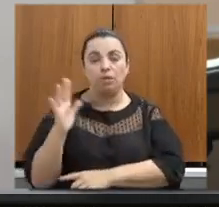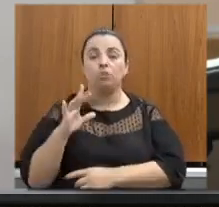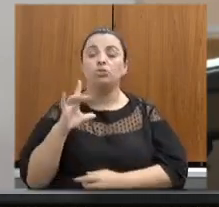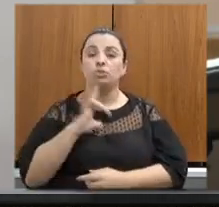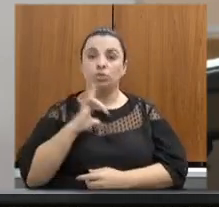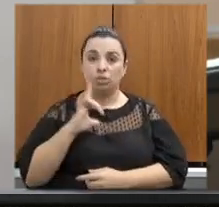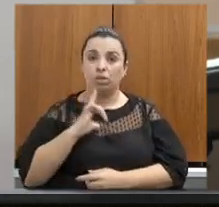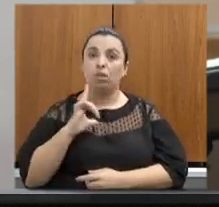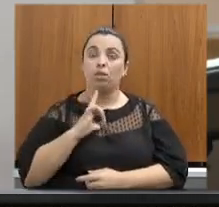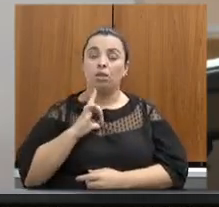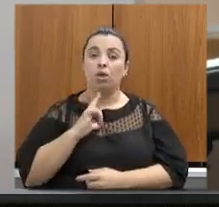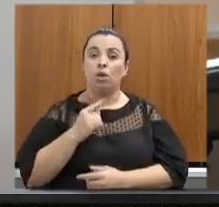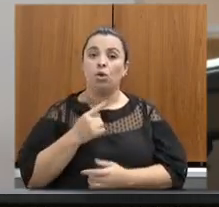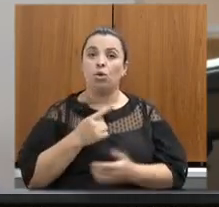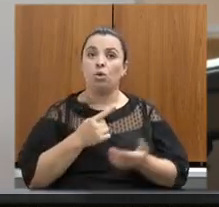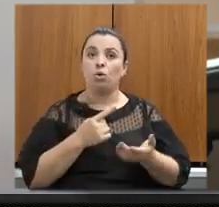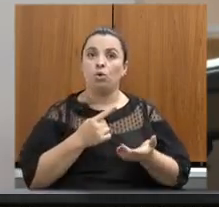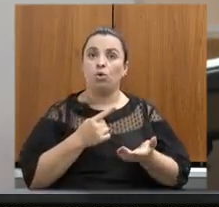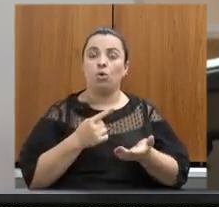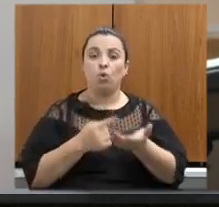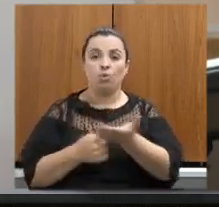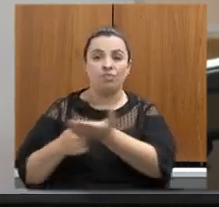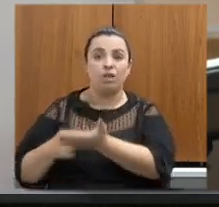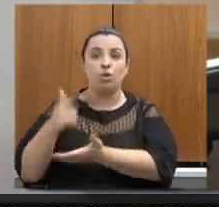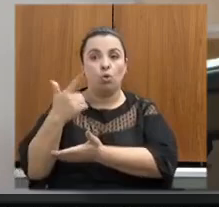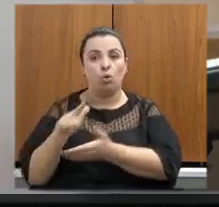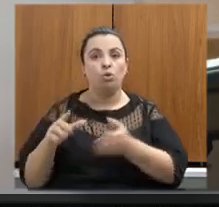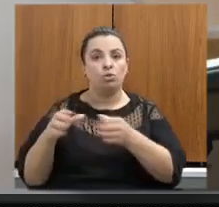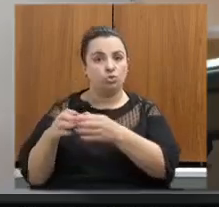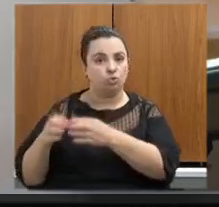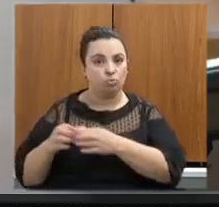convidado todas as outras comissões afins.